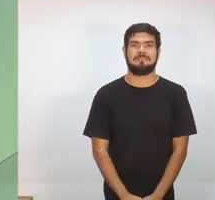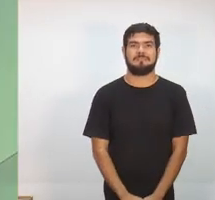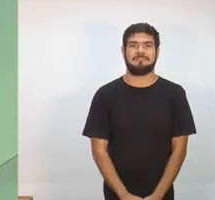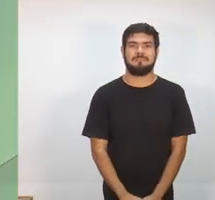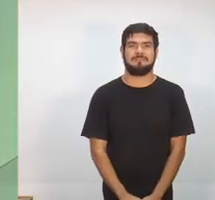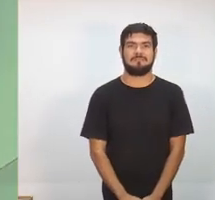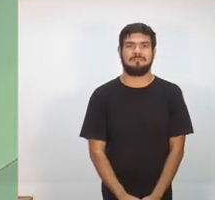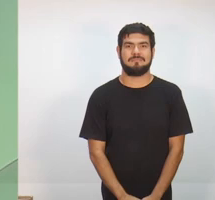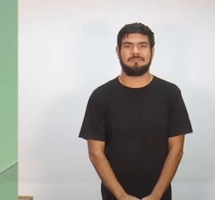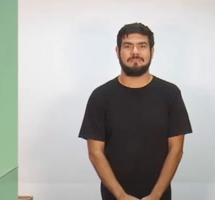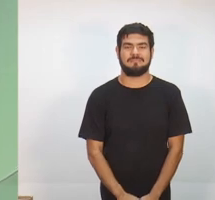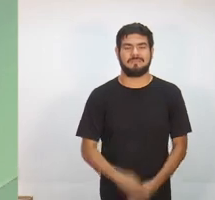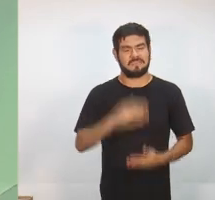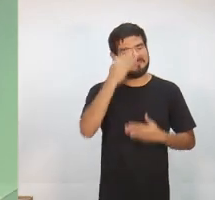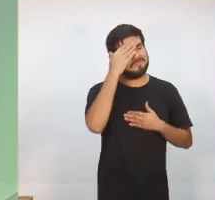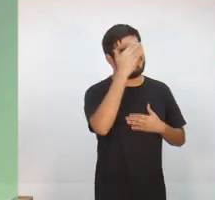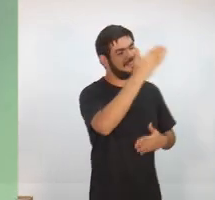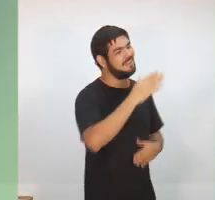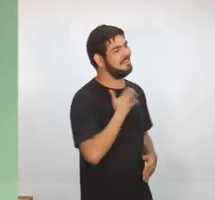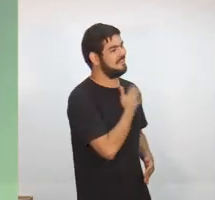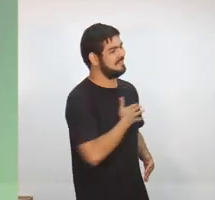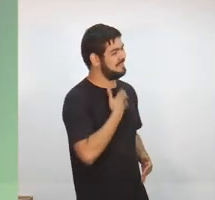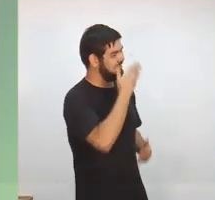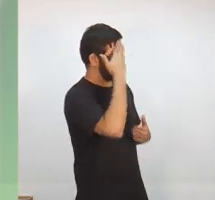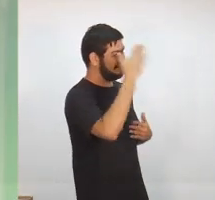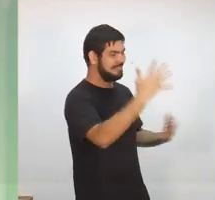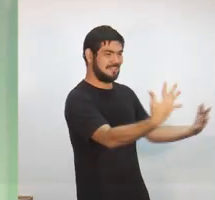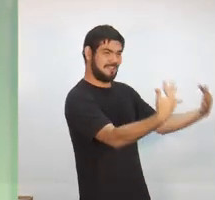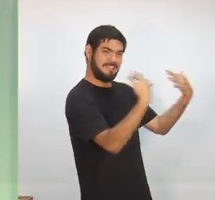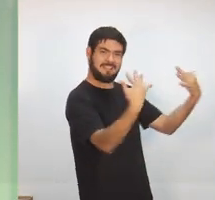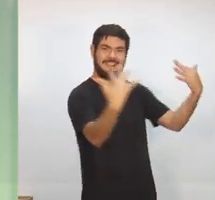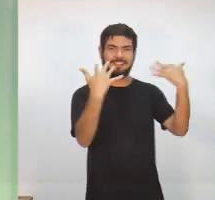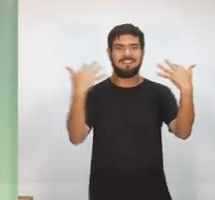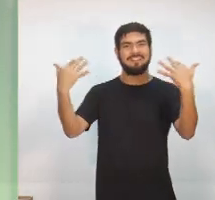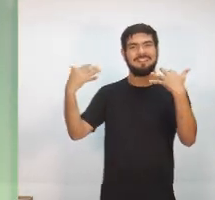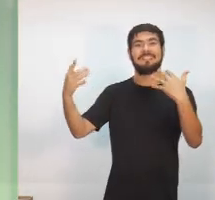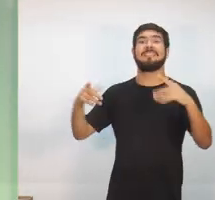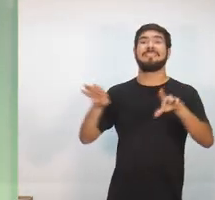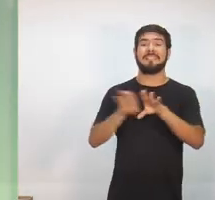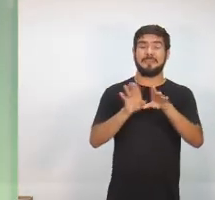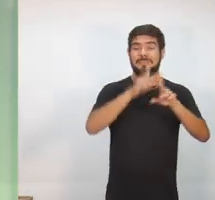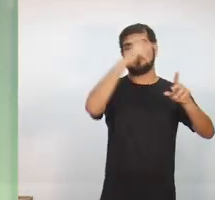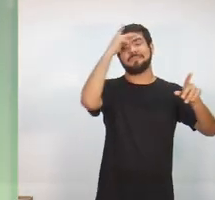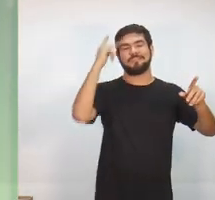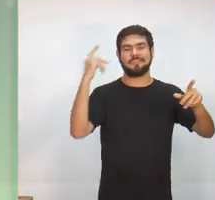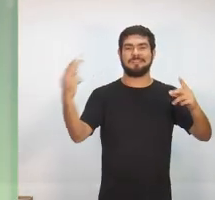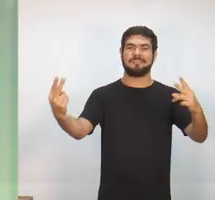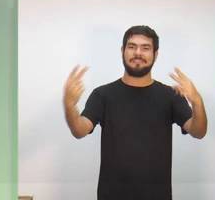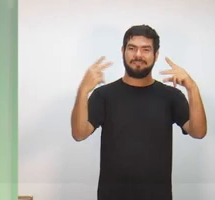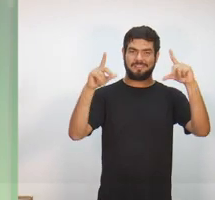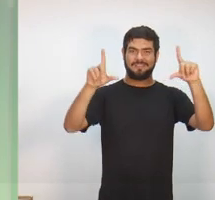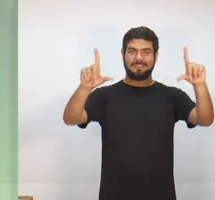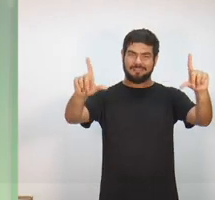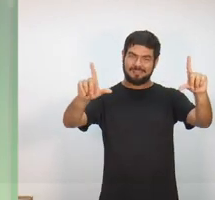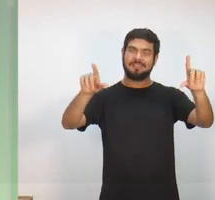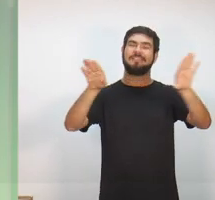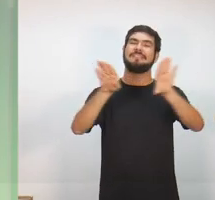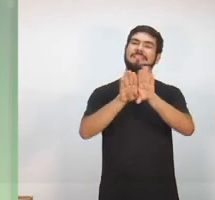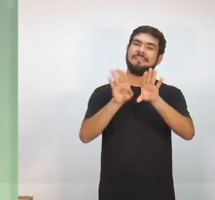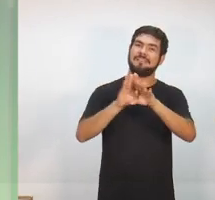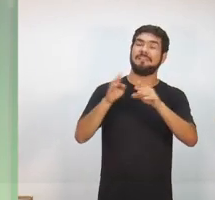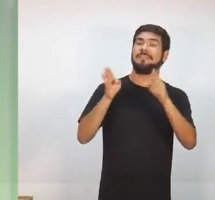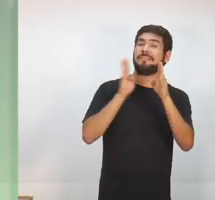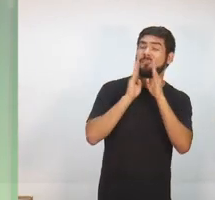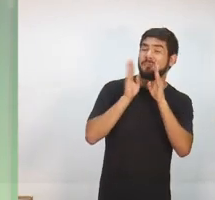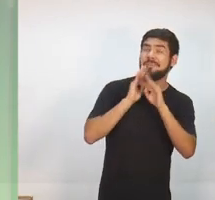Muito obrigada, candidato. Eu gostaria de agradecer a audiência de todos que estão acompanhando a gente pelas nossas redes sociais, pela internet, pelo nosso portal Em